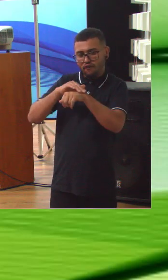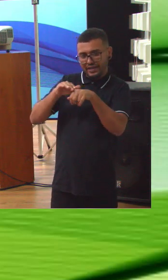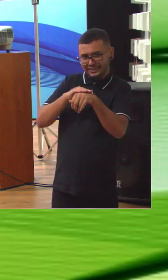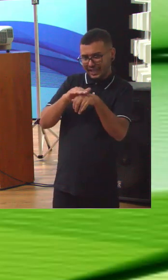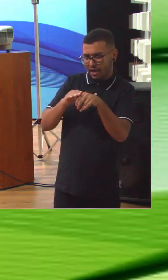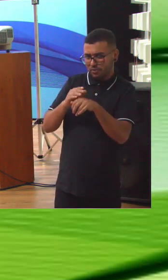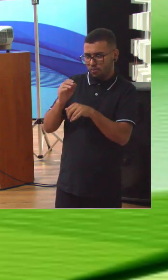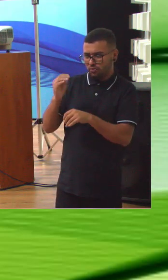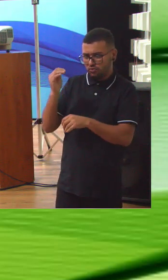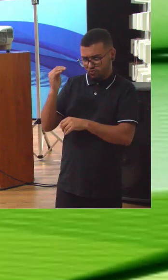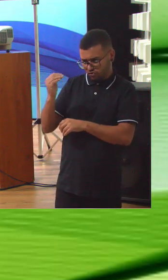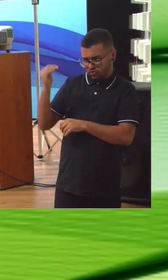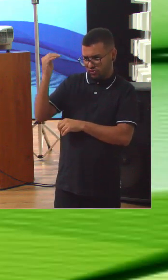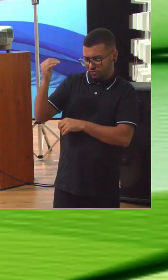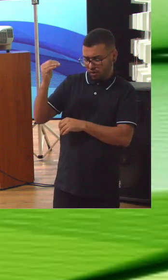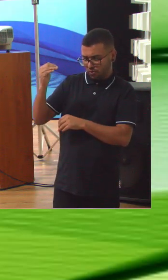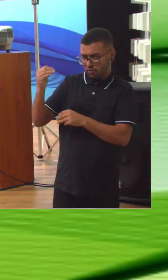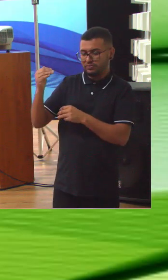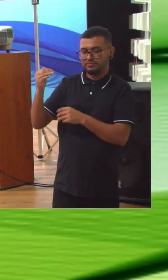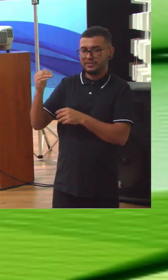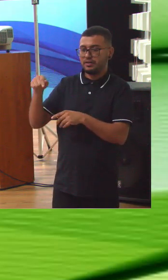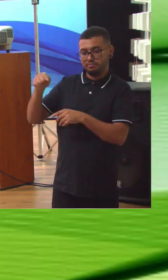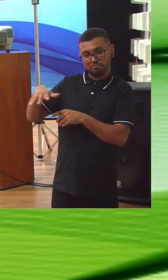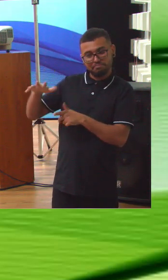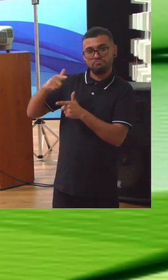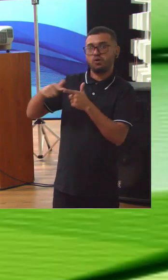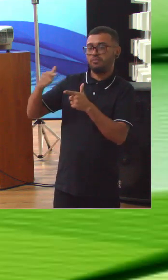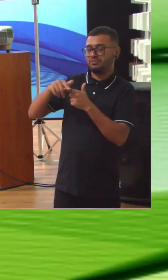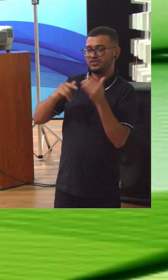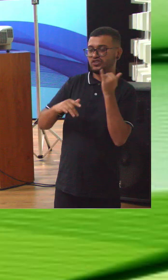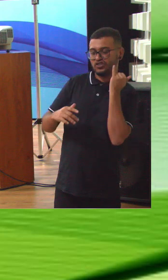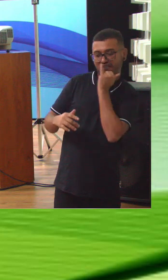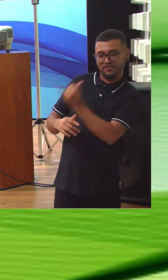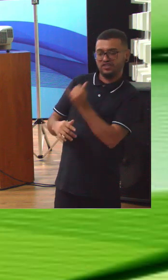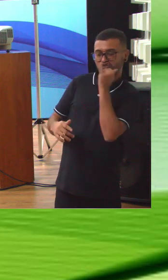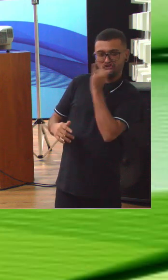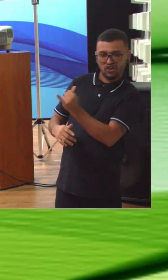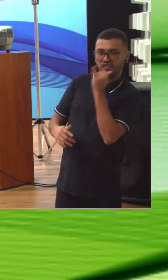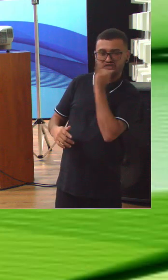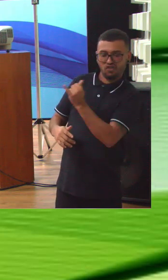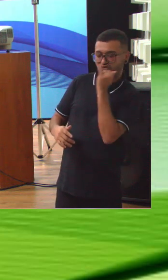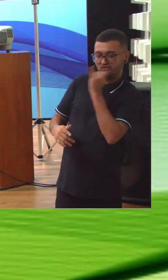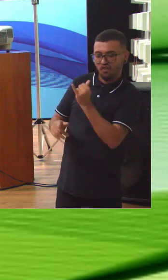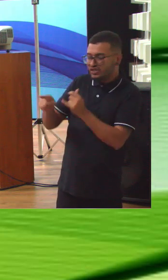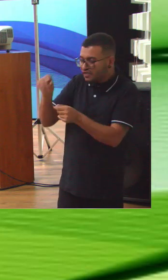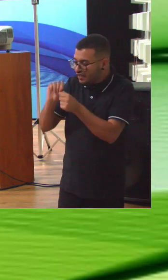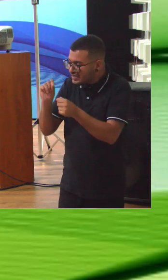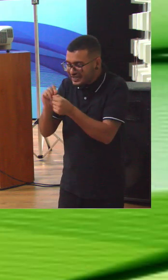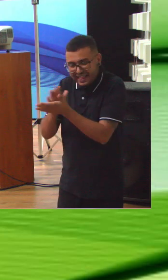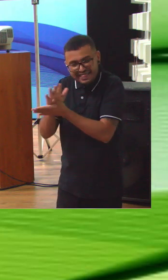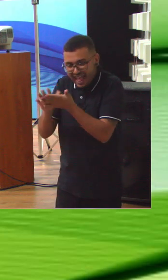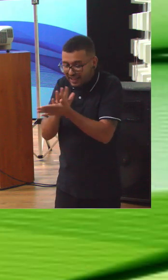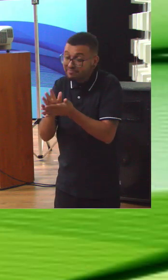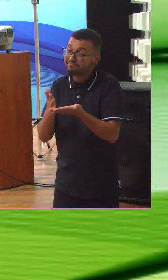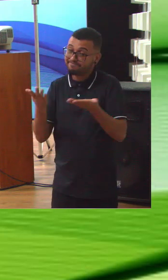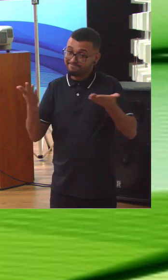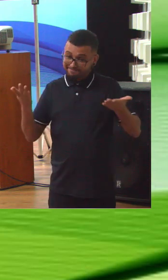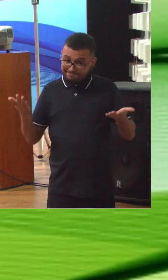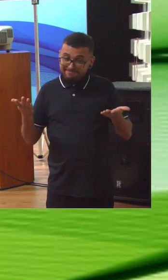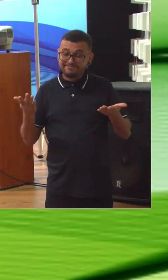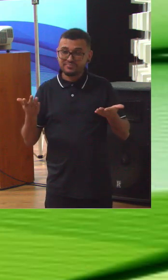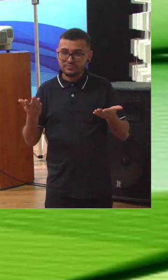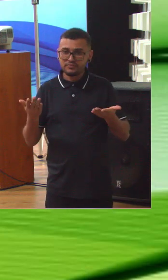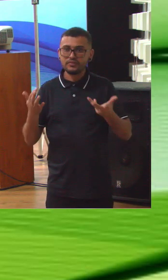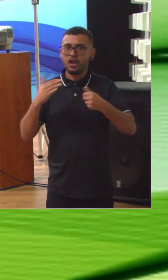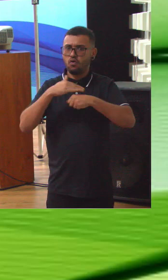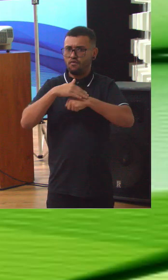essa porta estava desguarnecida e vocês já sabiam disso. E aí a conversa com a alta direção do MEC